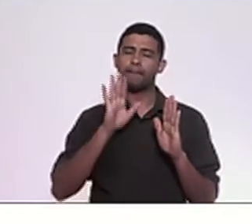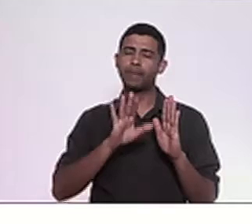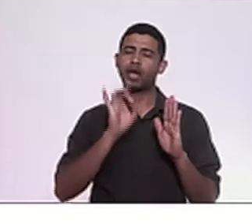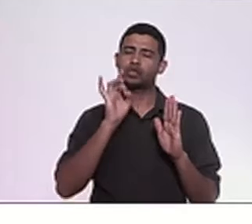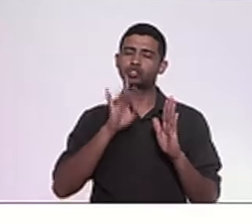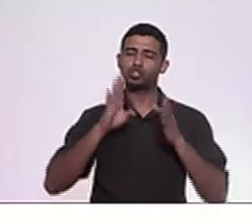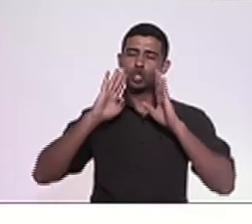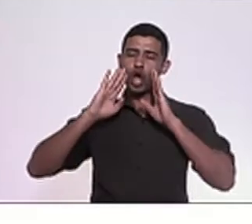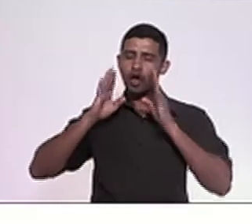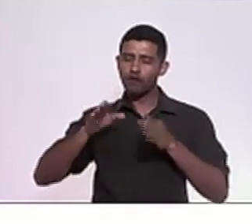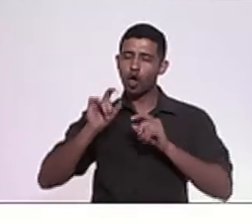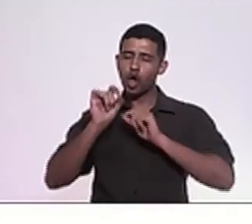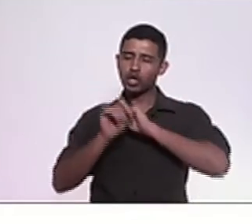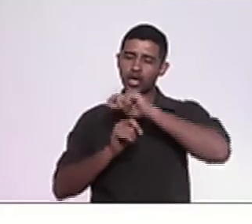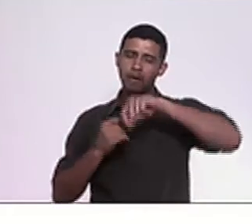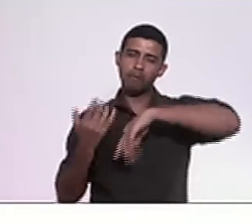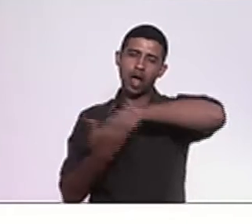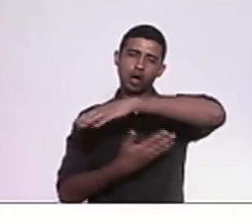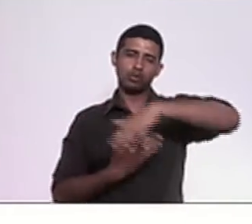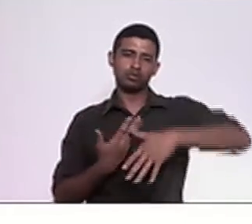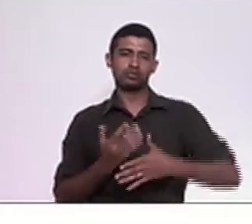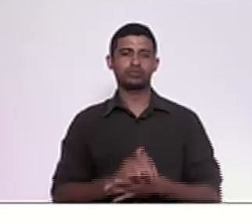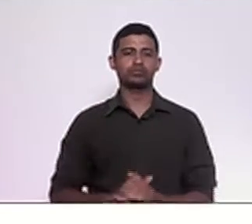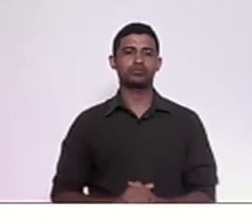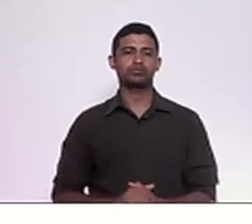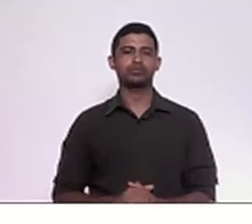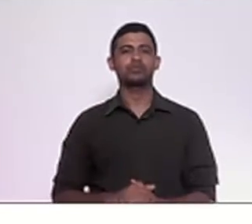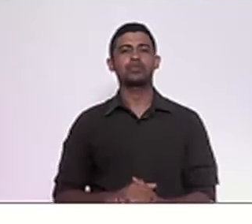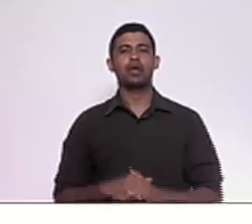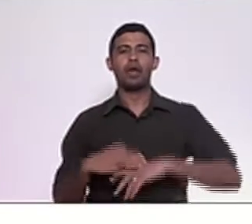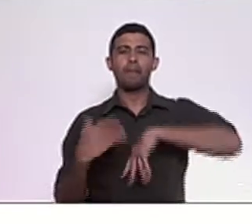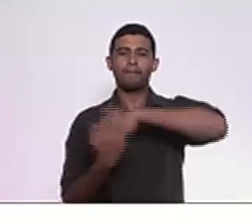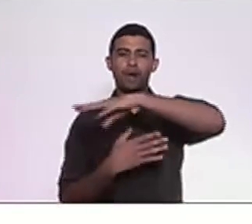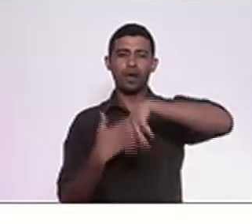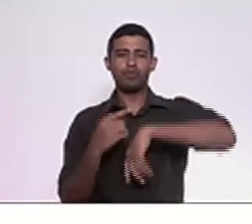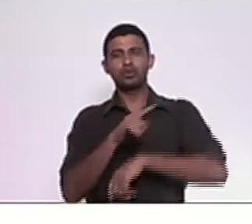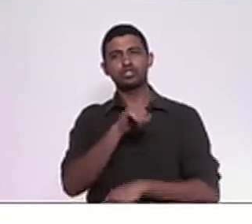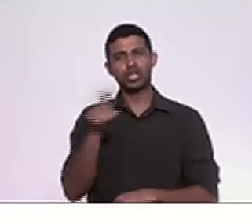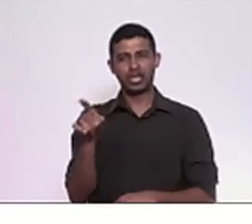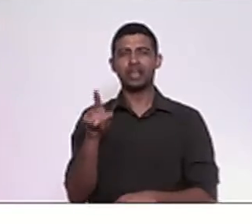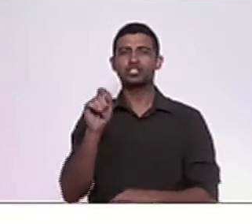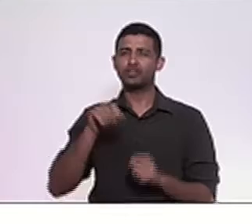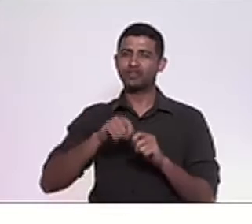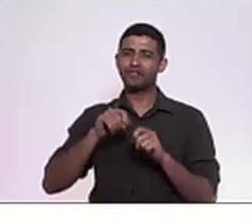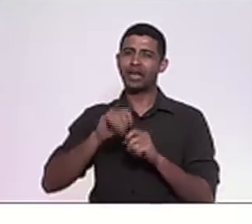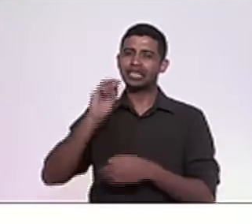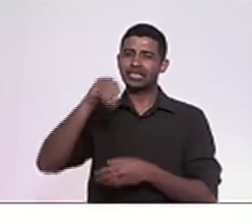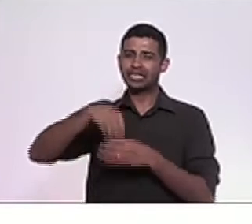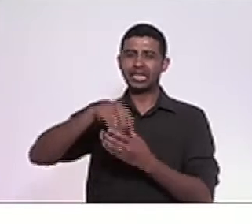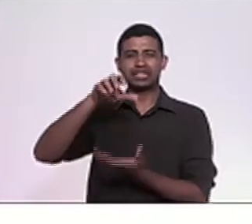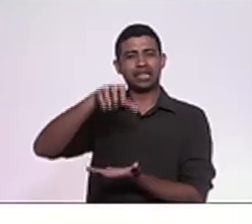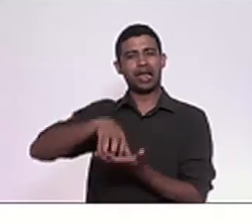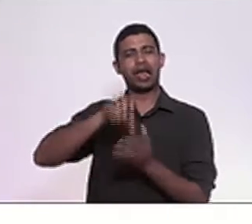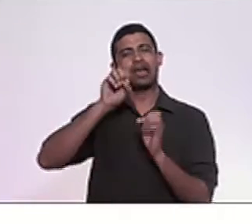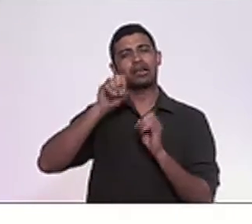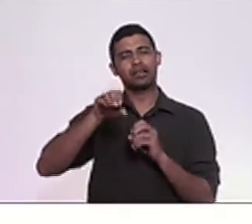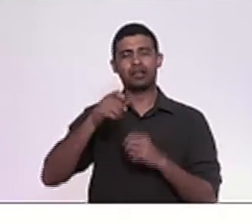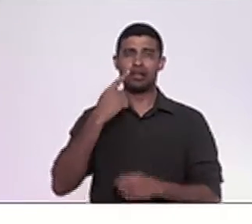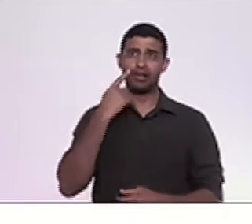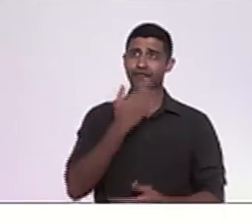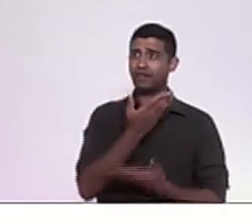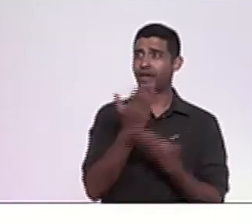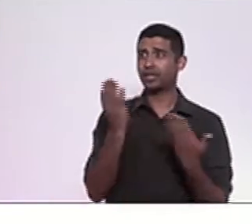para causar balbúrdia, a mesma balbúrdia que eles causam na educação. Vejam só, senhora presidente,